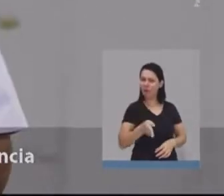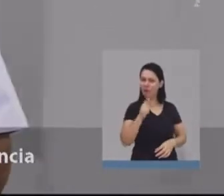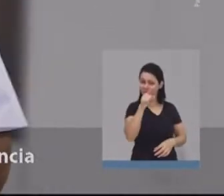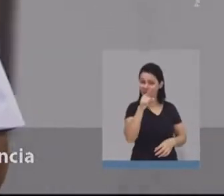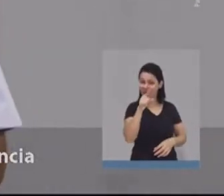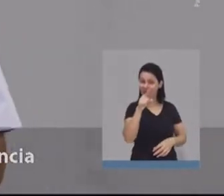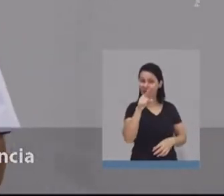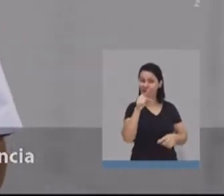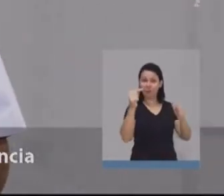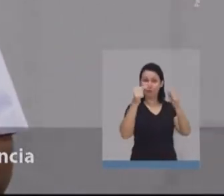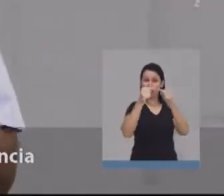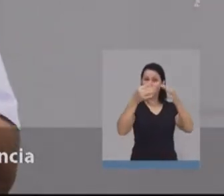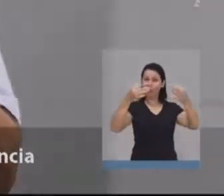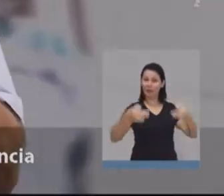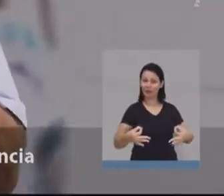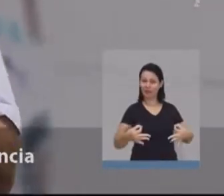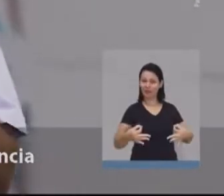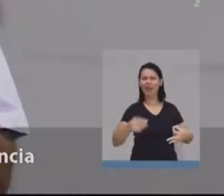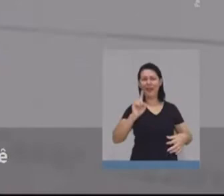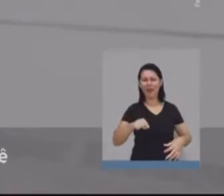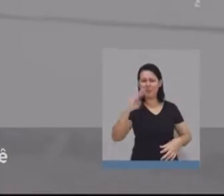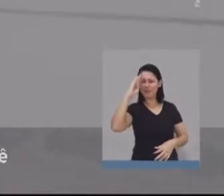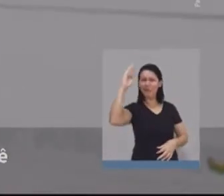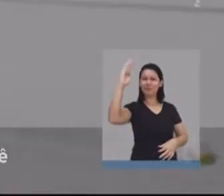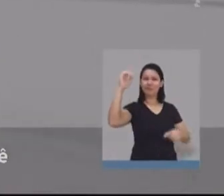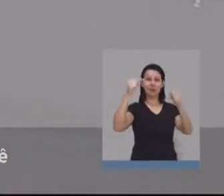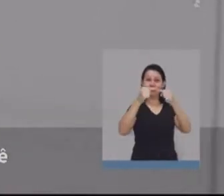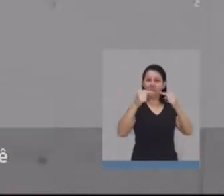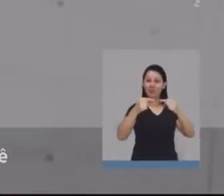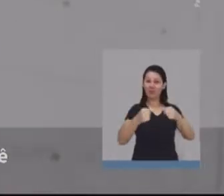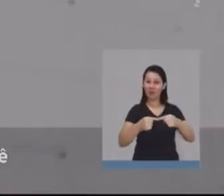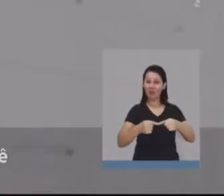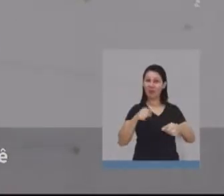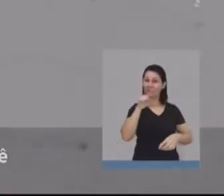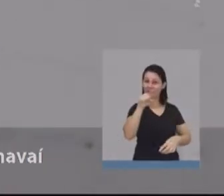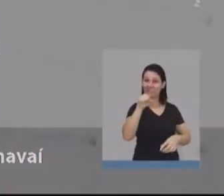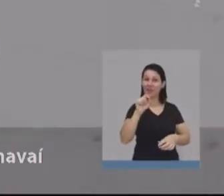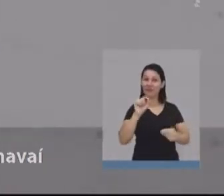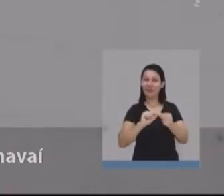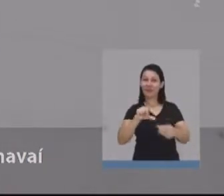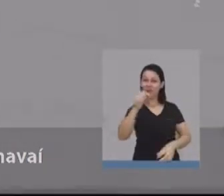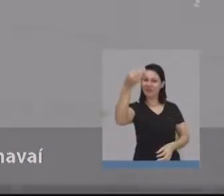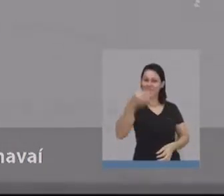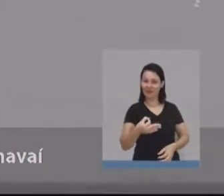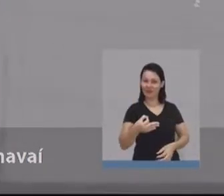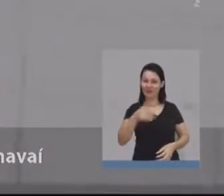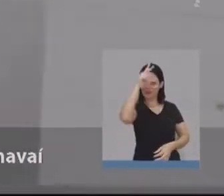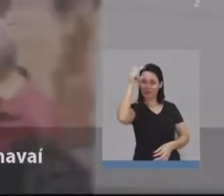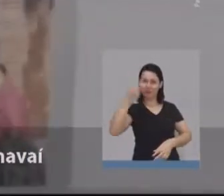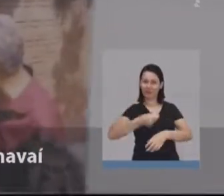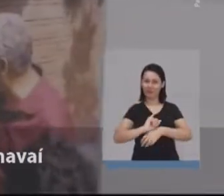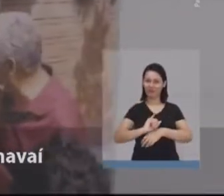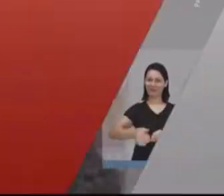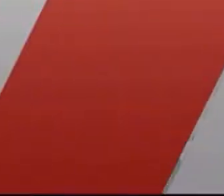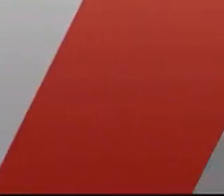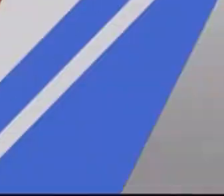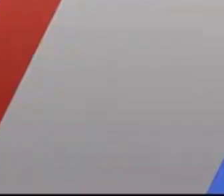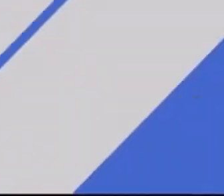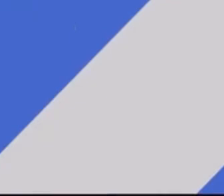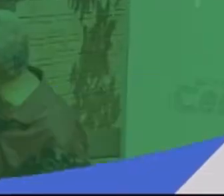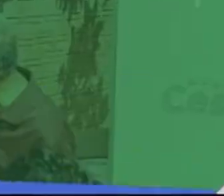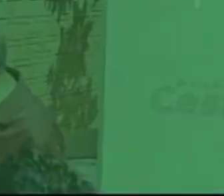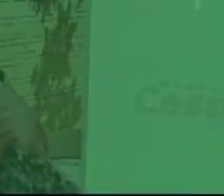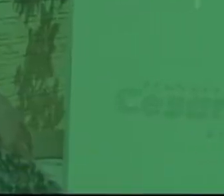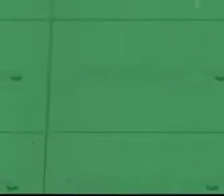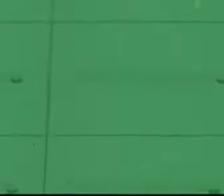prefeito. E eu quero falar com você hoje sobre coerência, um dos principais critérios para que você faça a melhor escolha para a cidade de Paranavaí.